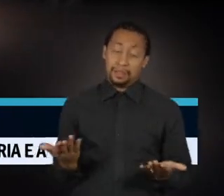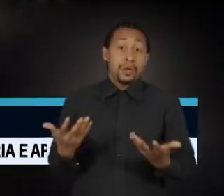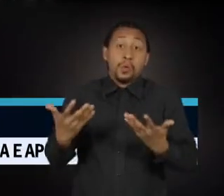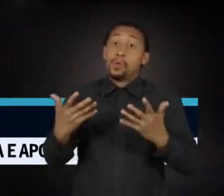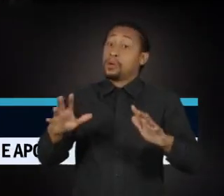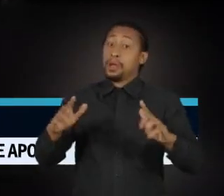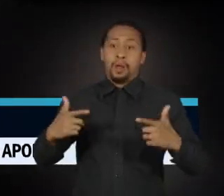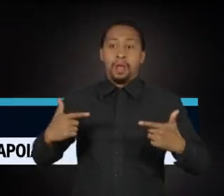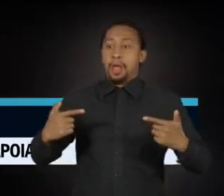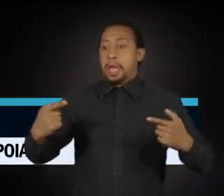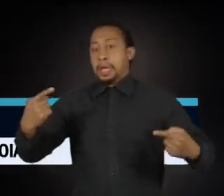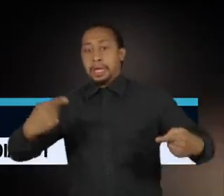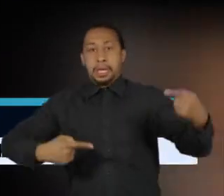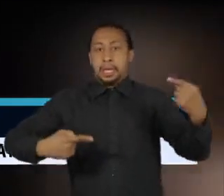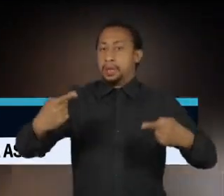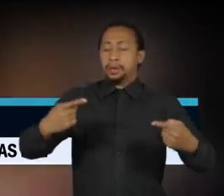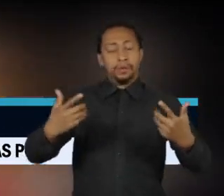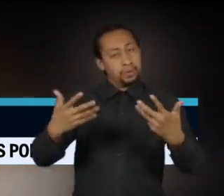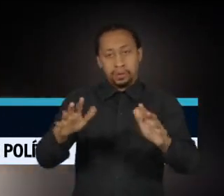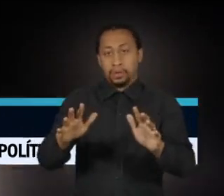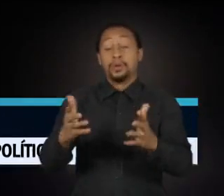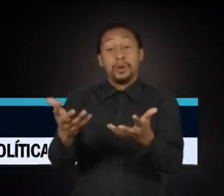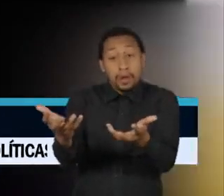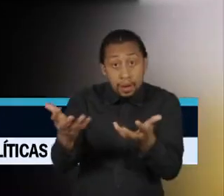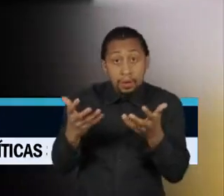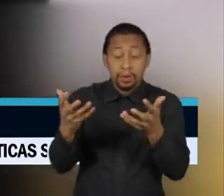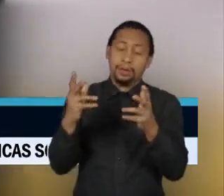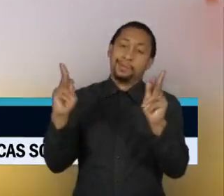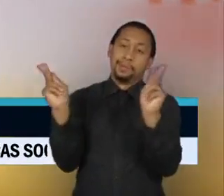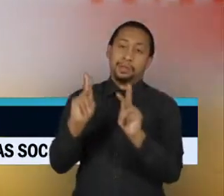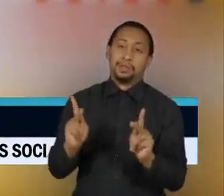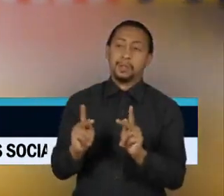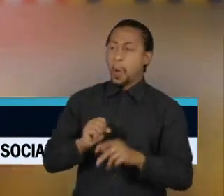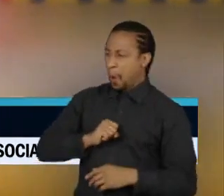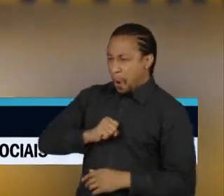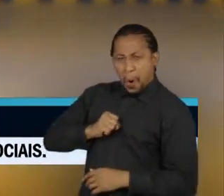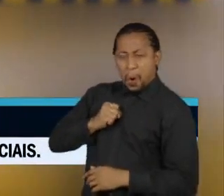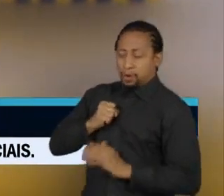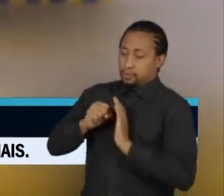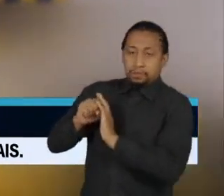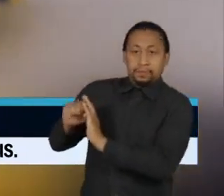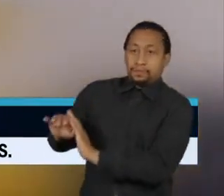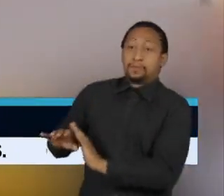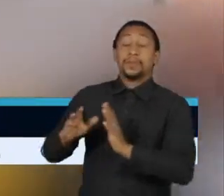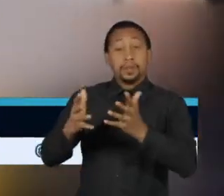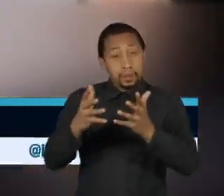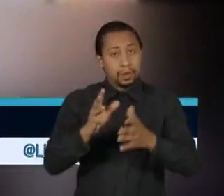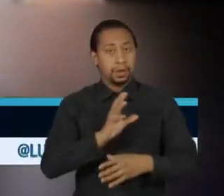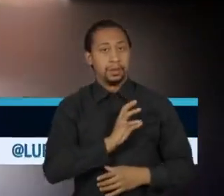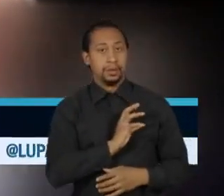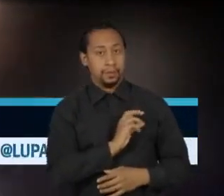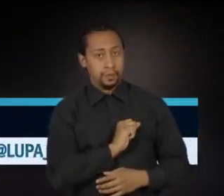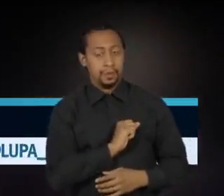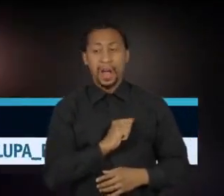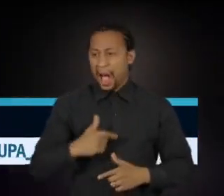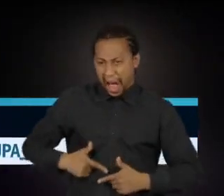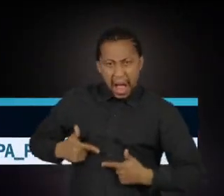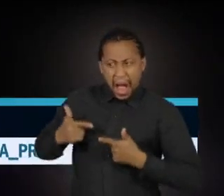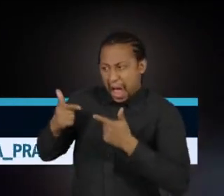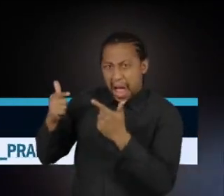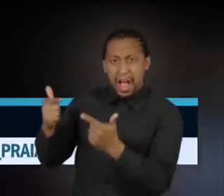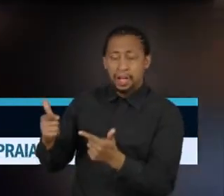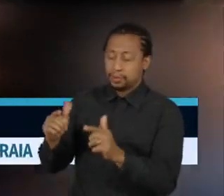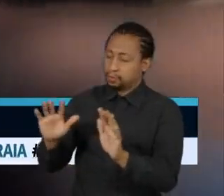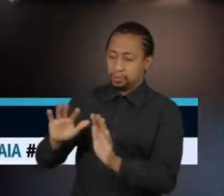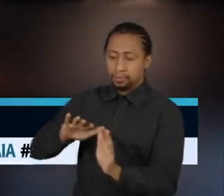guerra, eu quero paz, eu não quero ódio, eu quero amor, eu não quero arma, eu